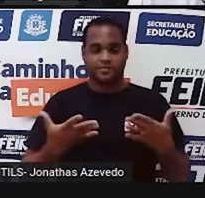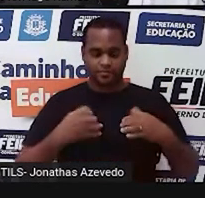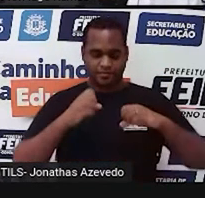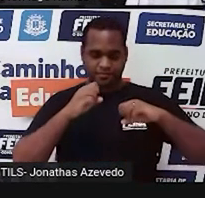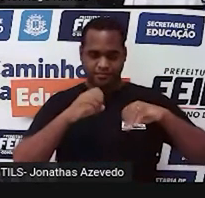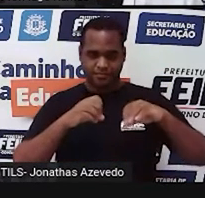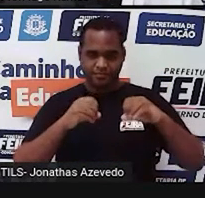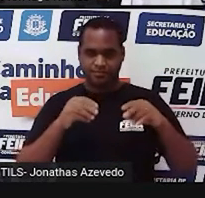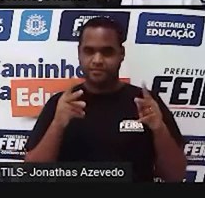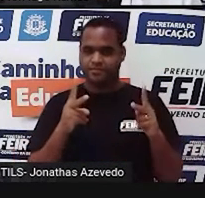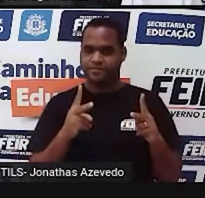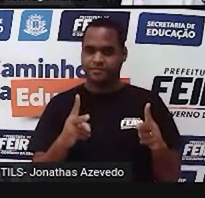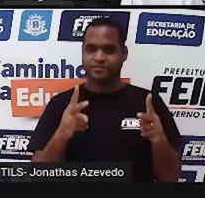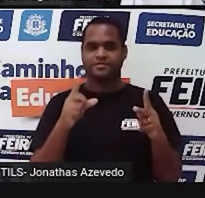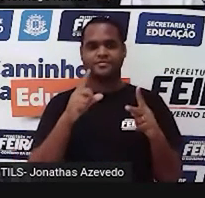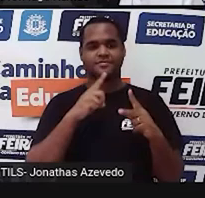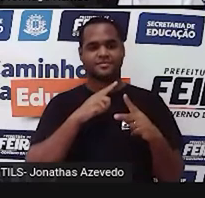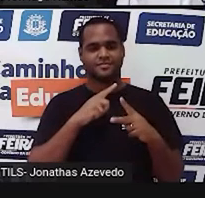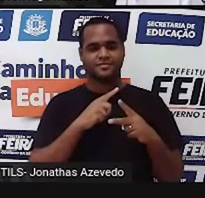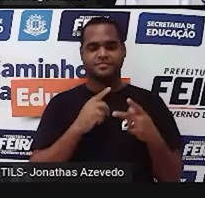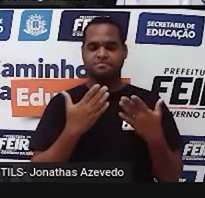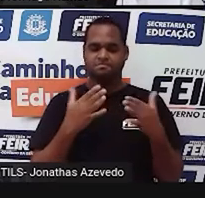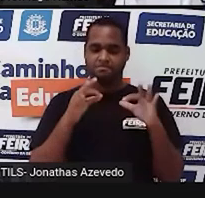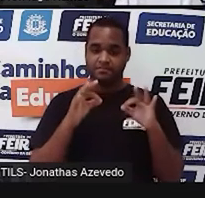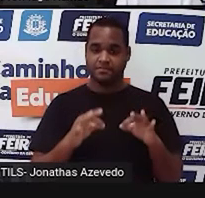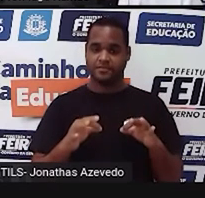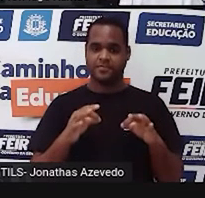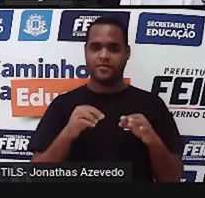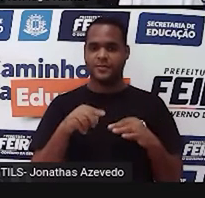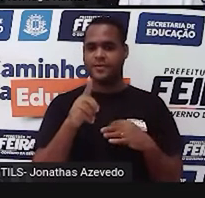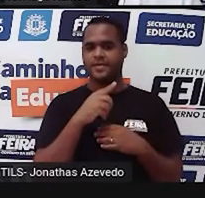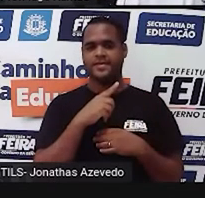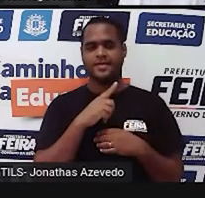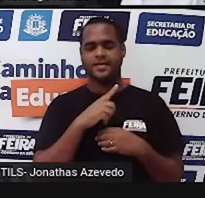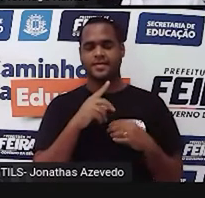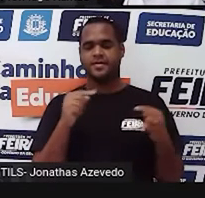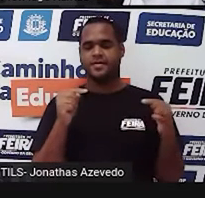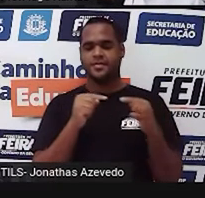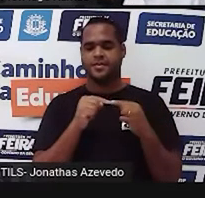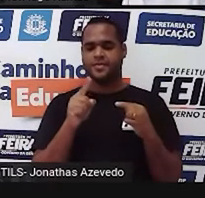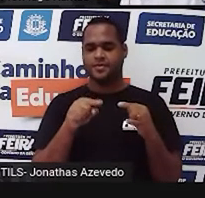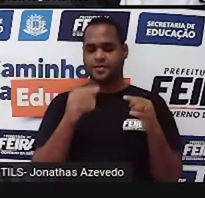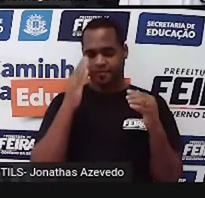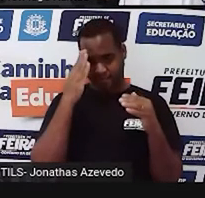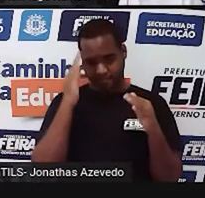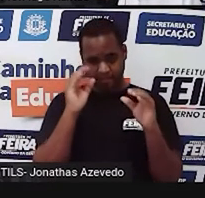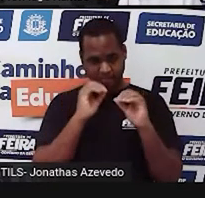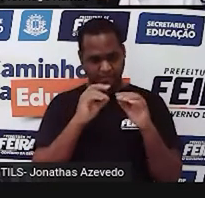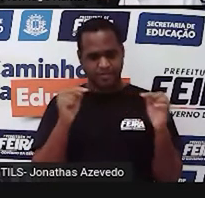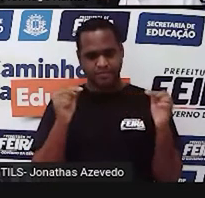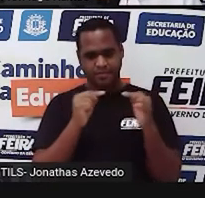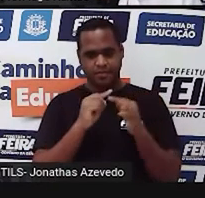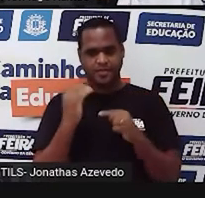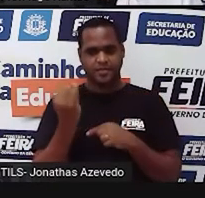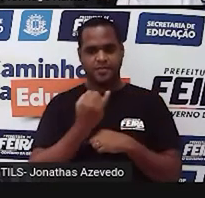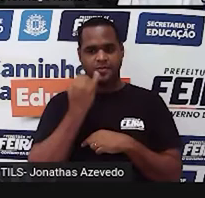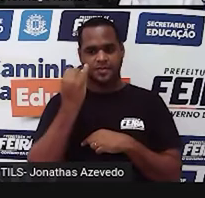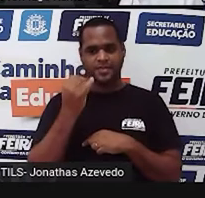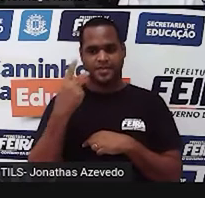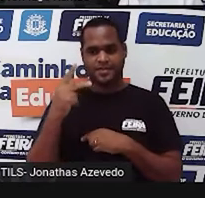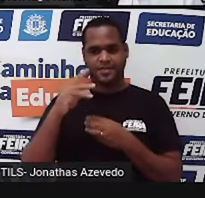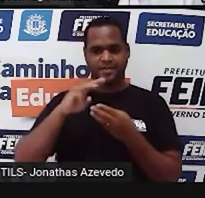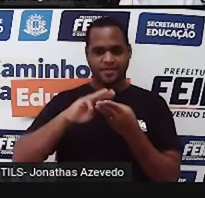continuidade, certo? Pra continuar entendendo essa tão importante parte da matemática chamada